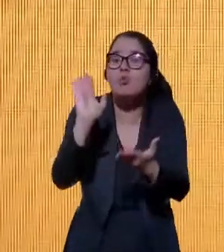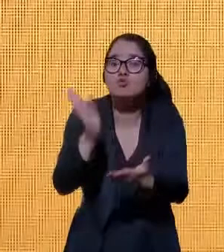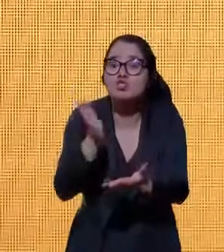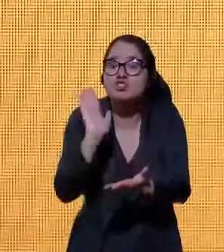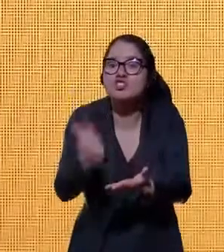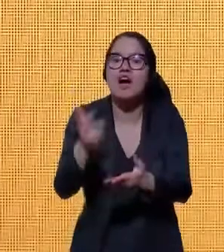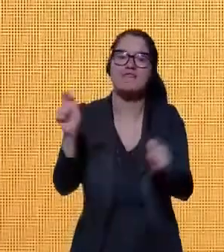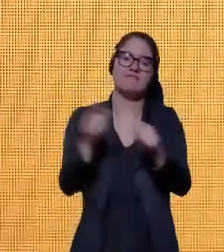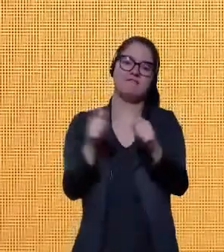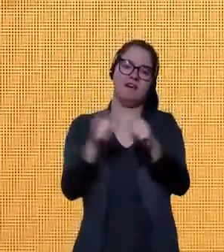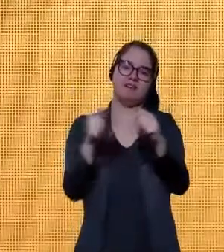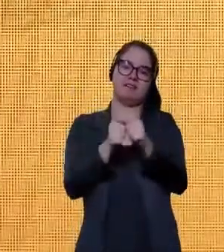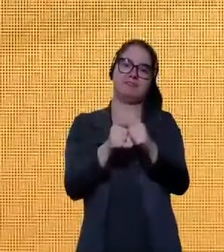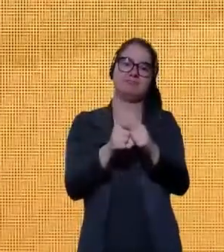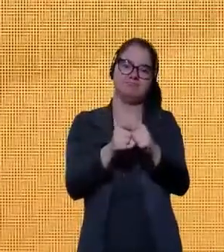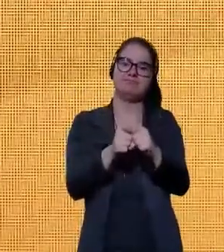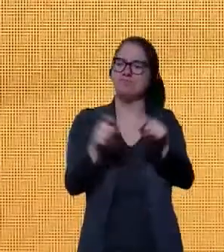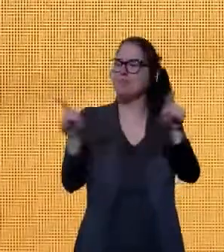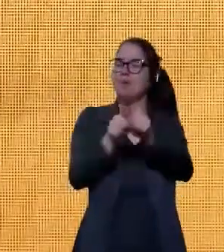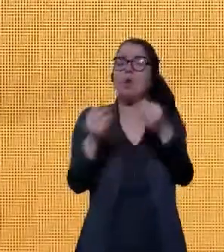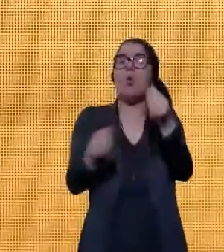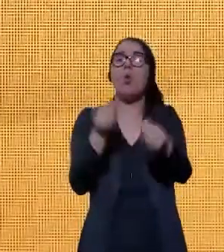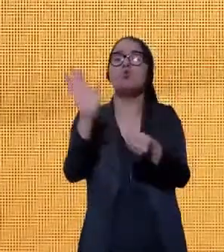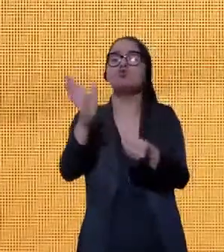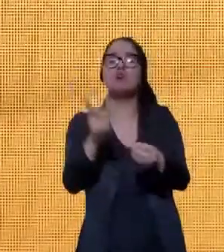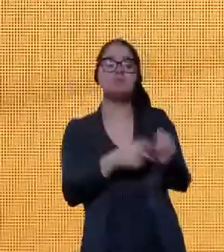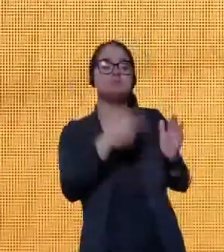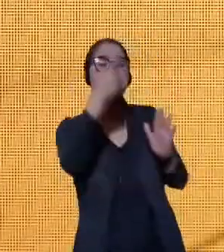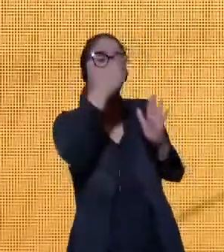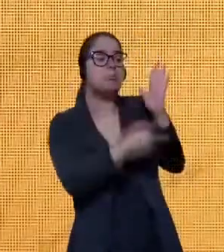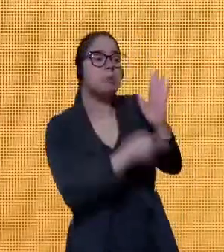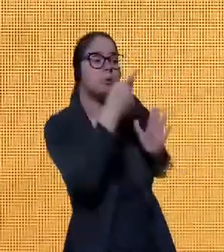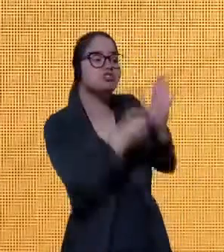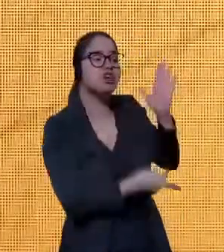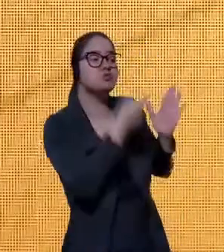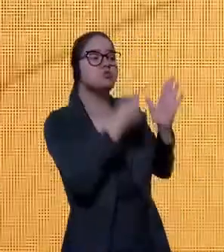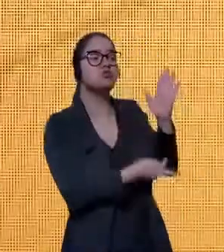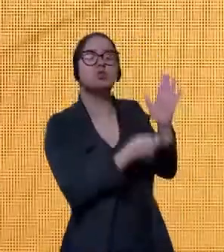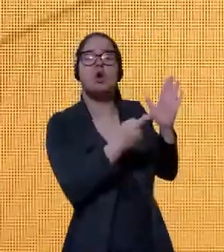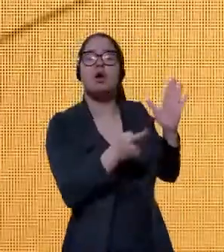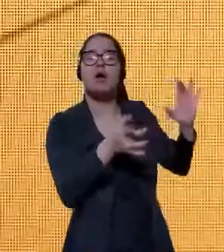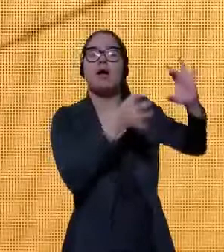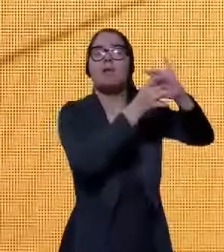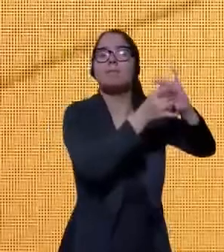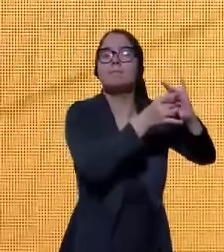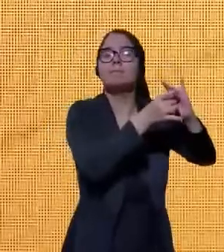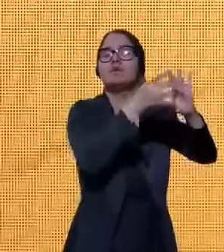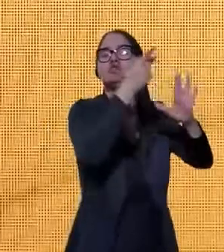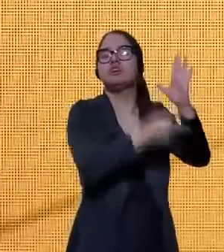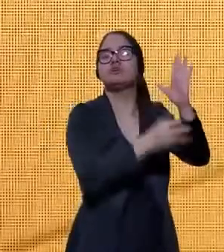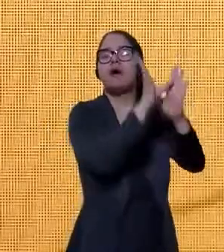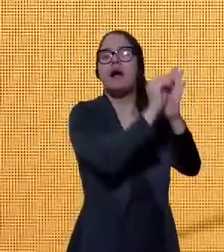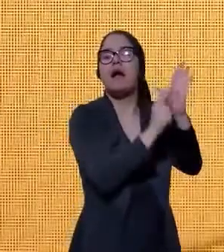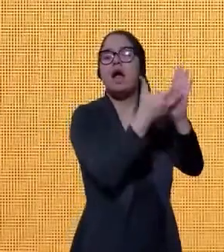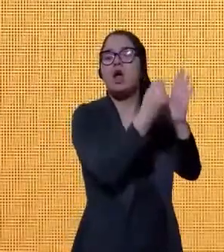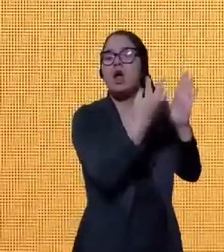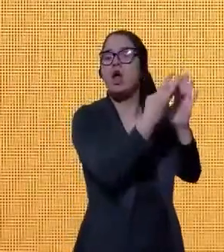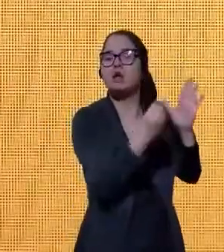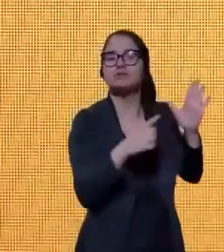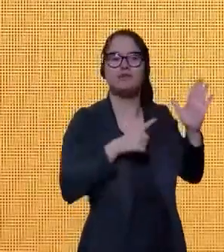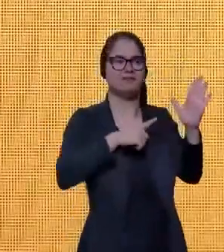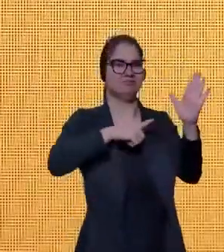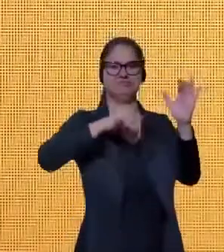o investimento e projetos que estão relacionados à Agenda 2030, com muitos exemplos de